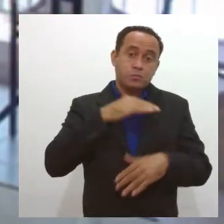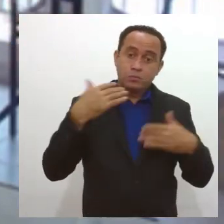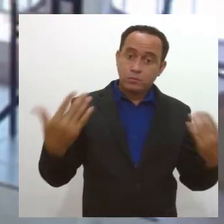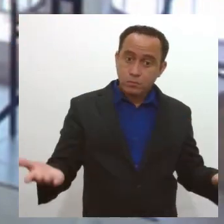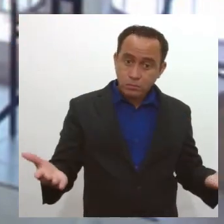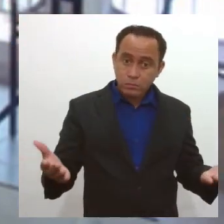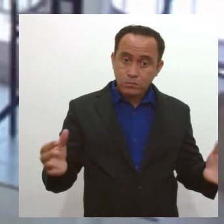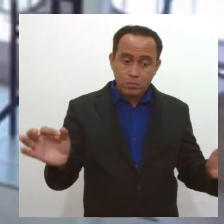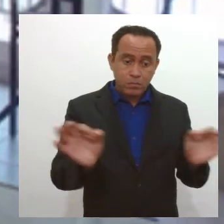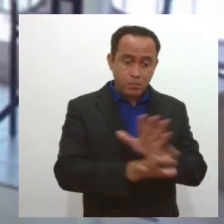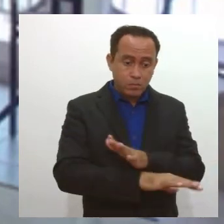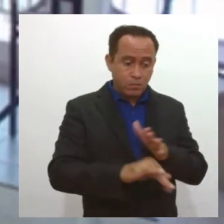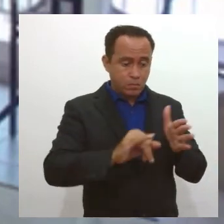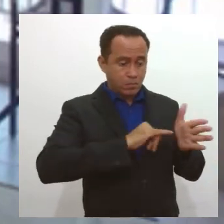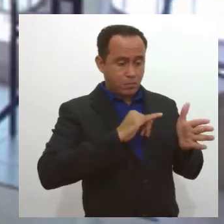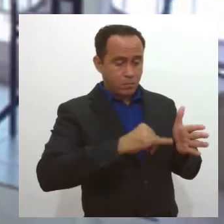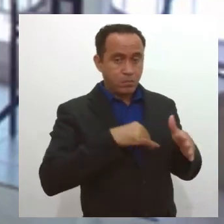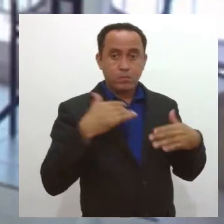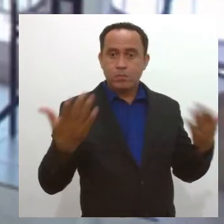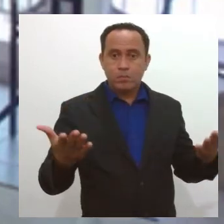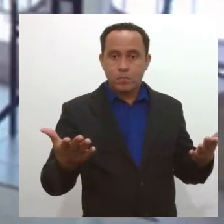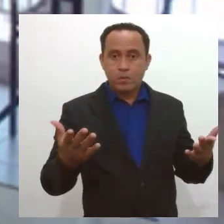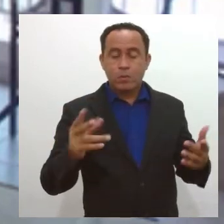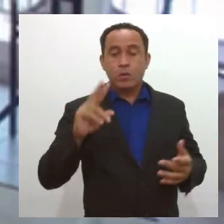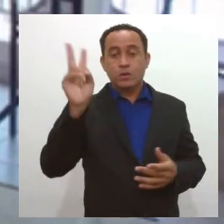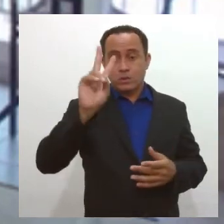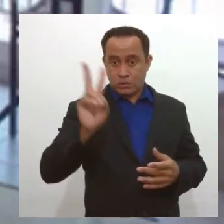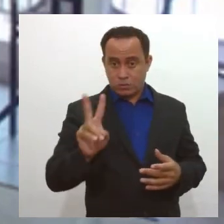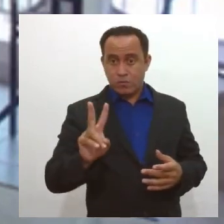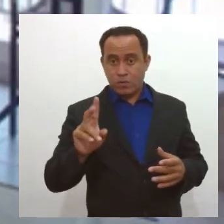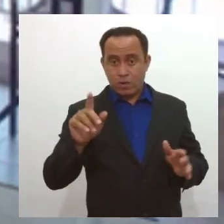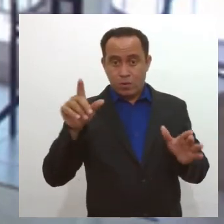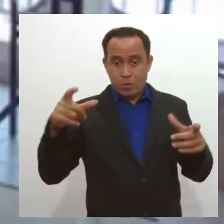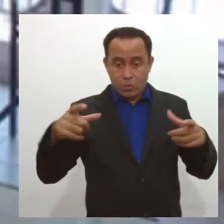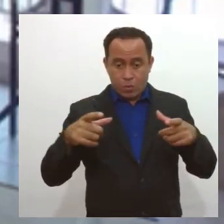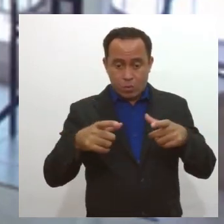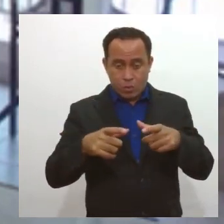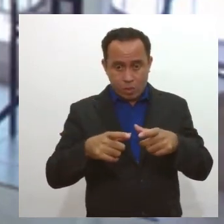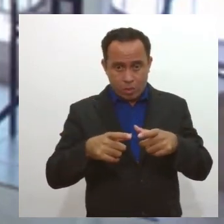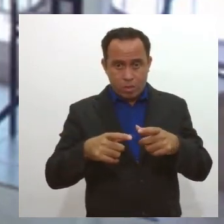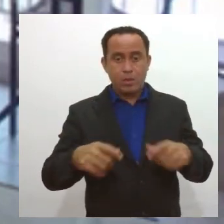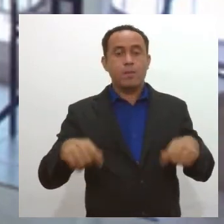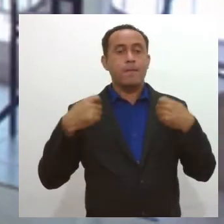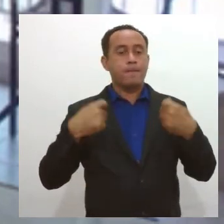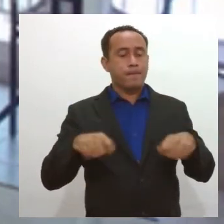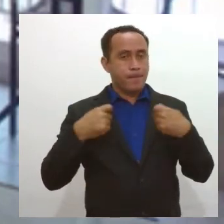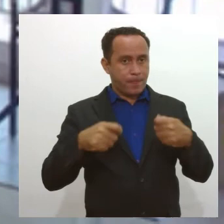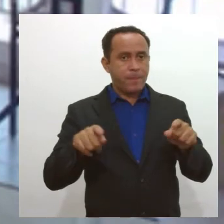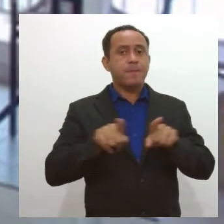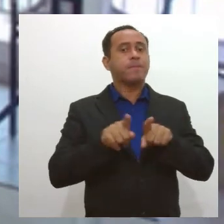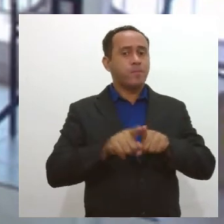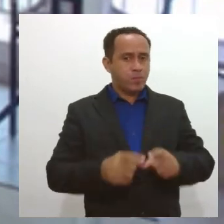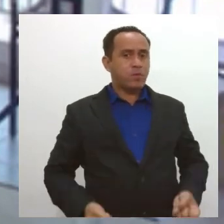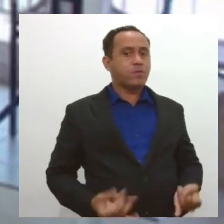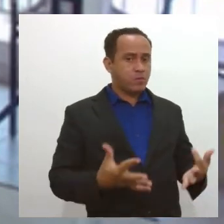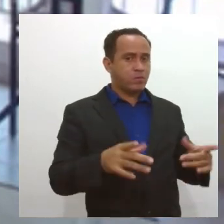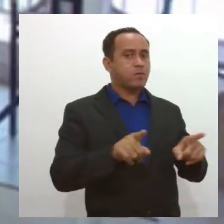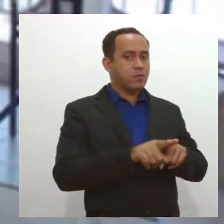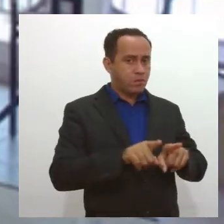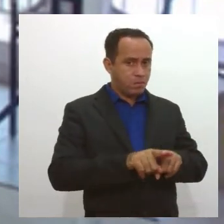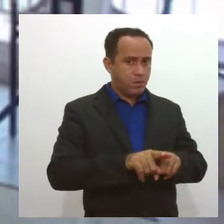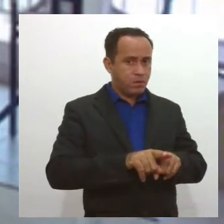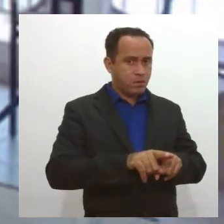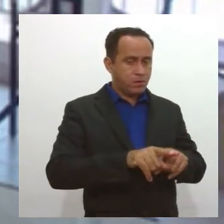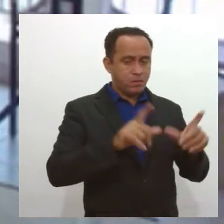contrato, fim de contrato. Então, se o valor por mês reduziu, o seu padrão de vida automaticamente tem que ser reduzido. E a gente tem muitas áreas,